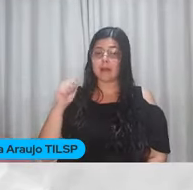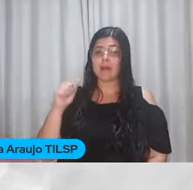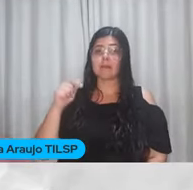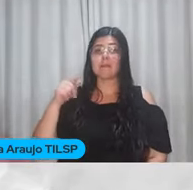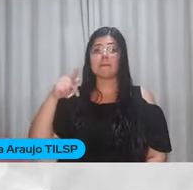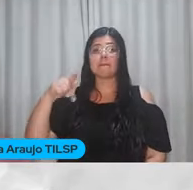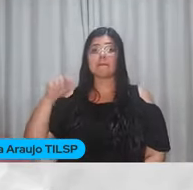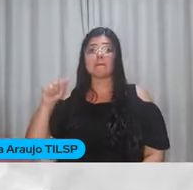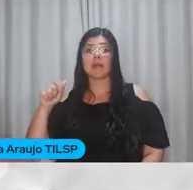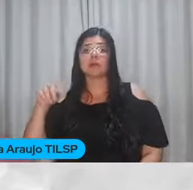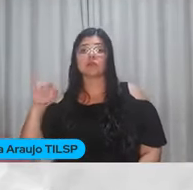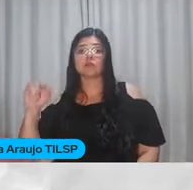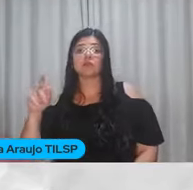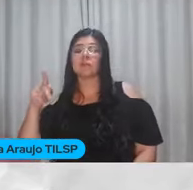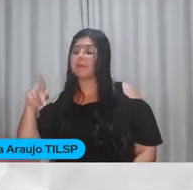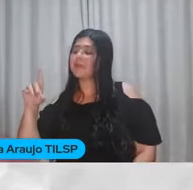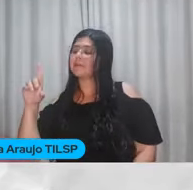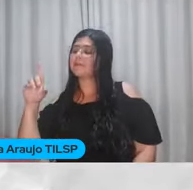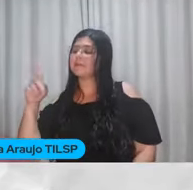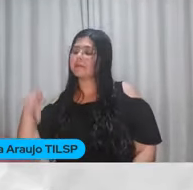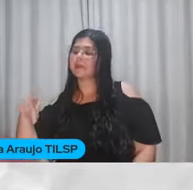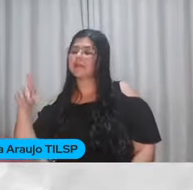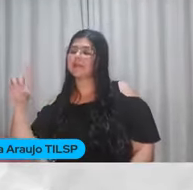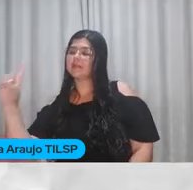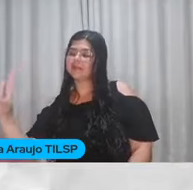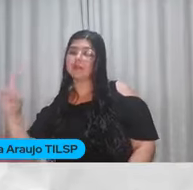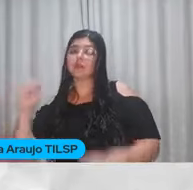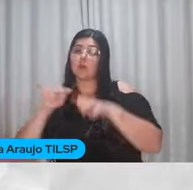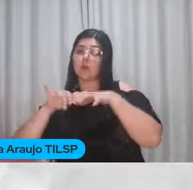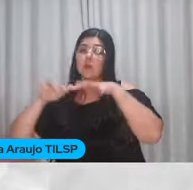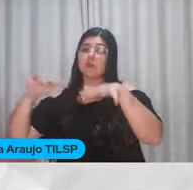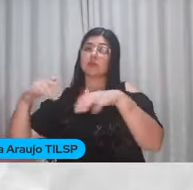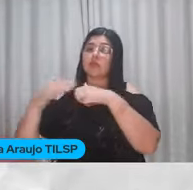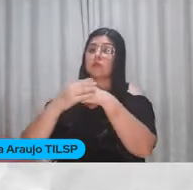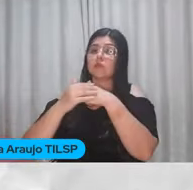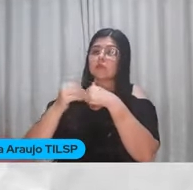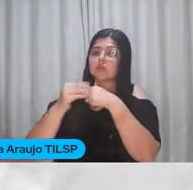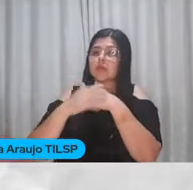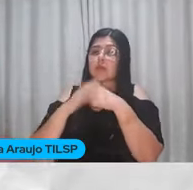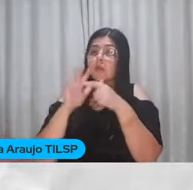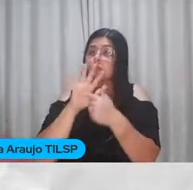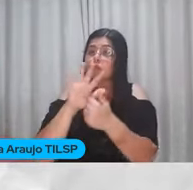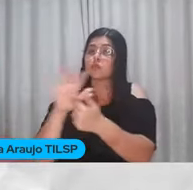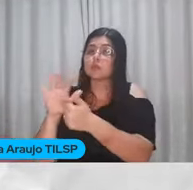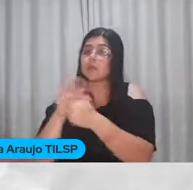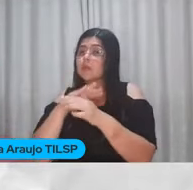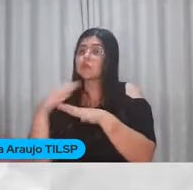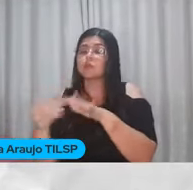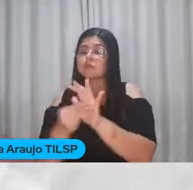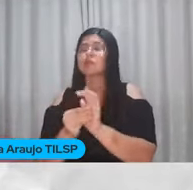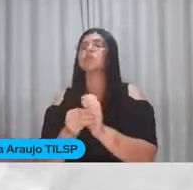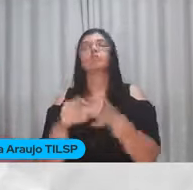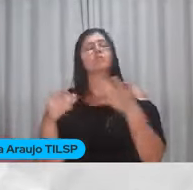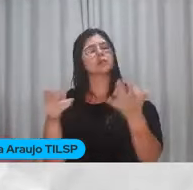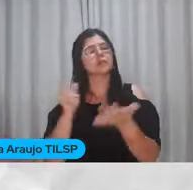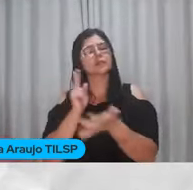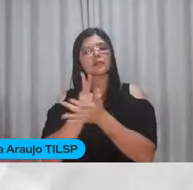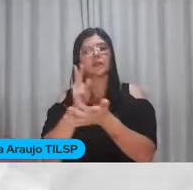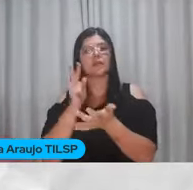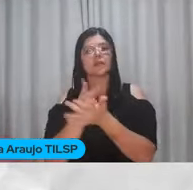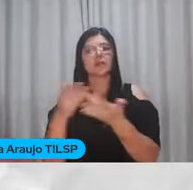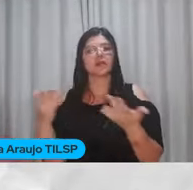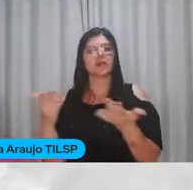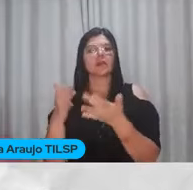nós Vamos compartilhar Com muito carinho E mostrar Para todo mundo Que vocês estão sempre aqui